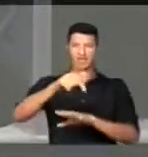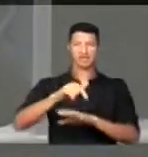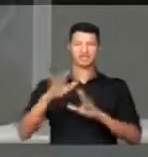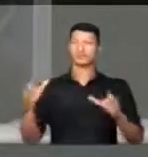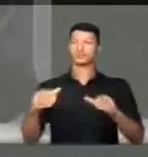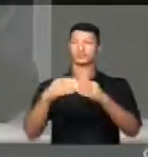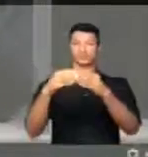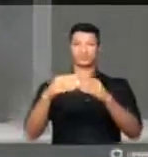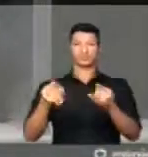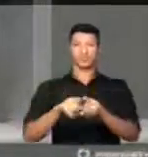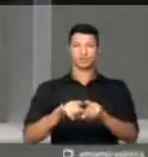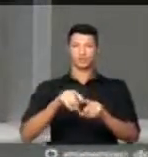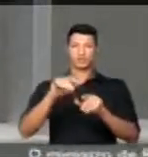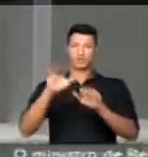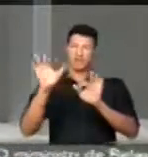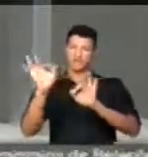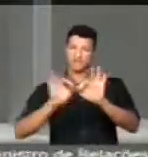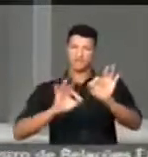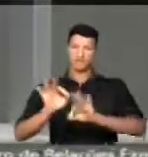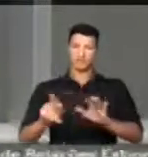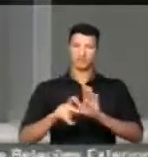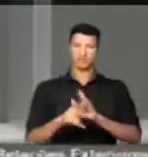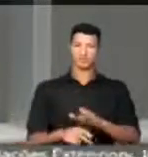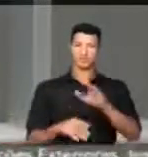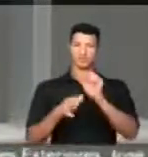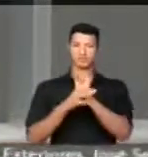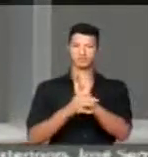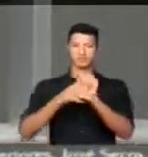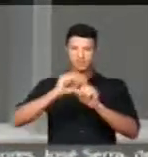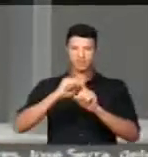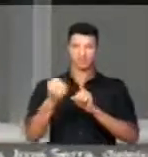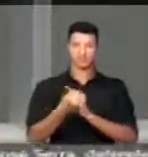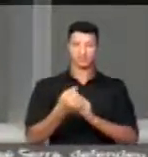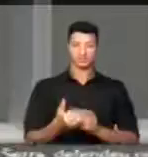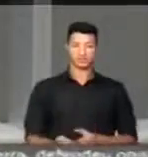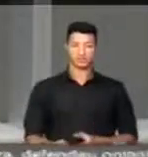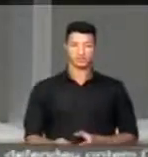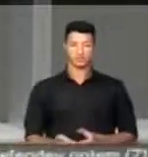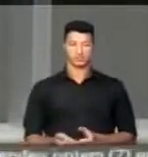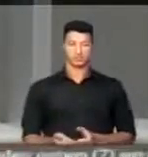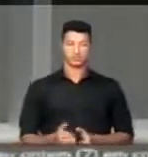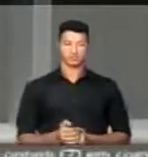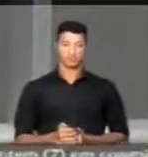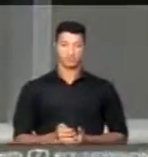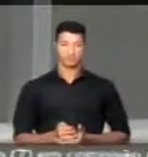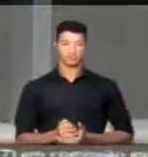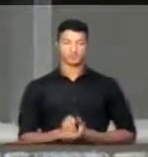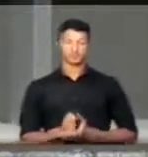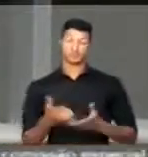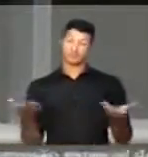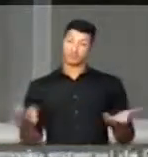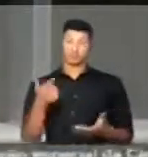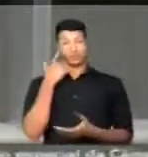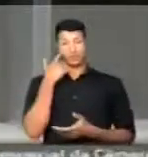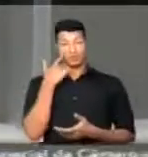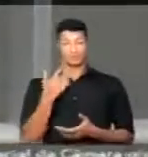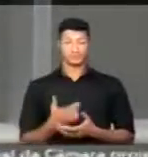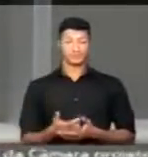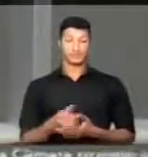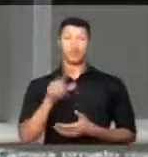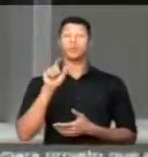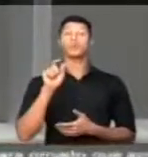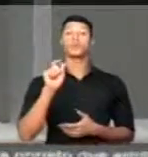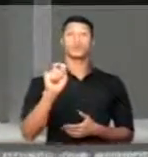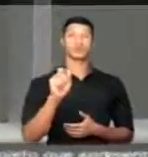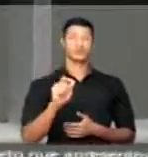bolo da formação da Seguridade Social. Ora, o